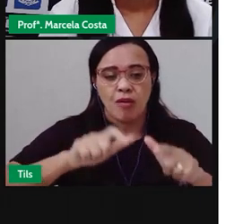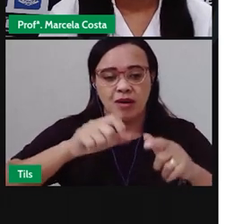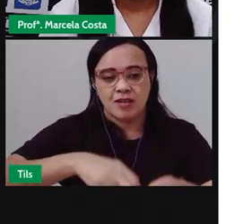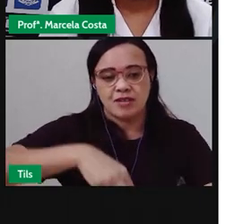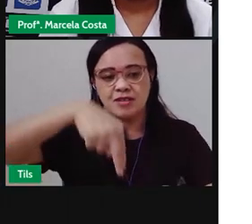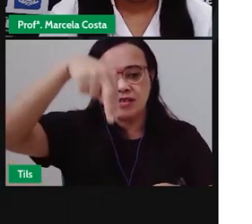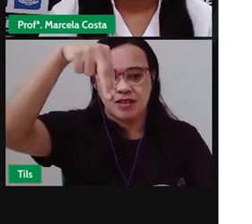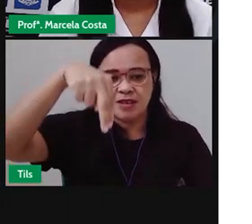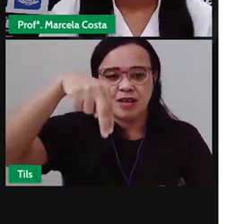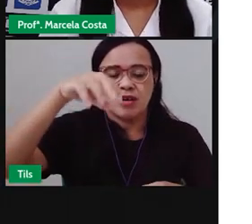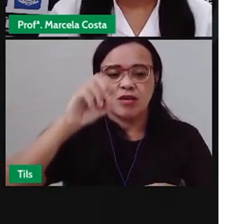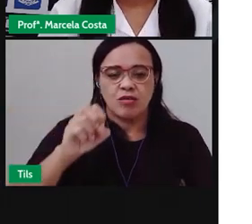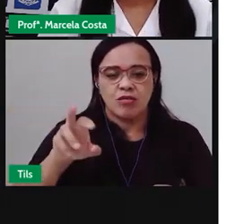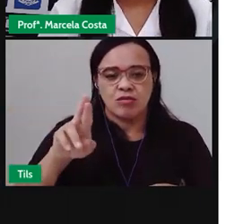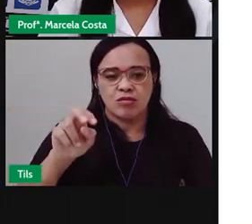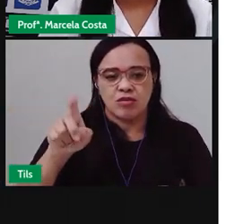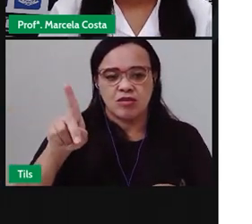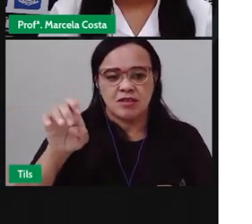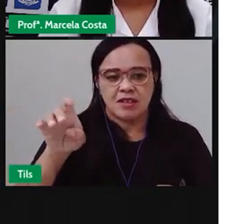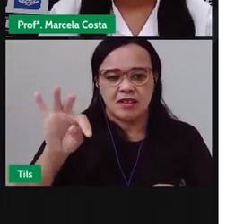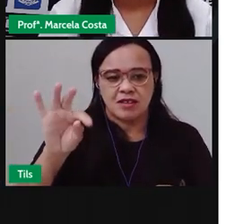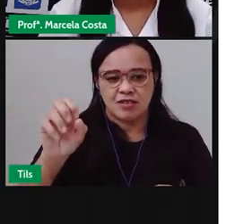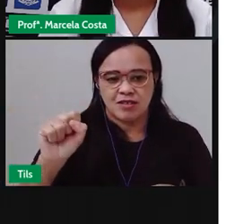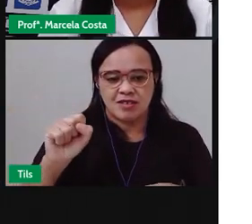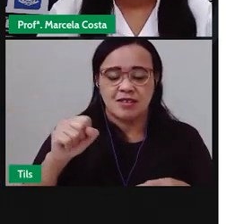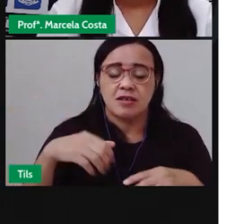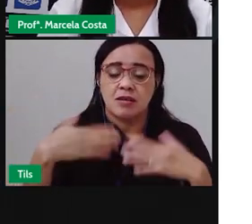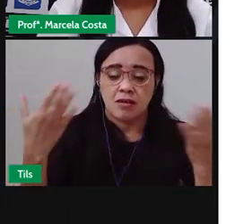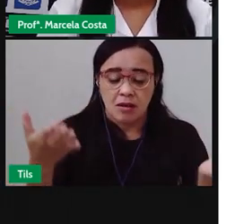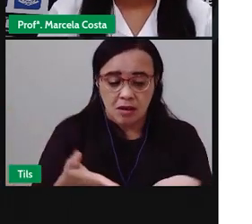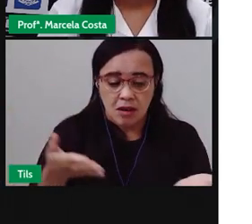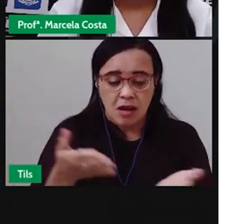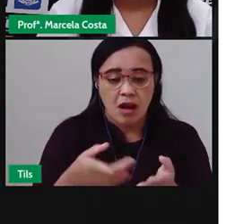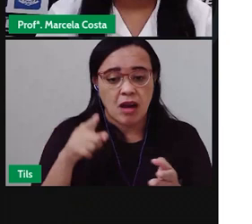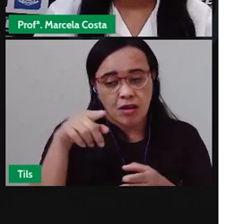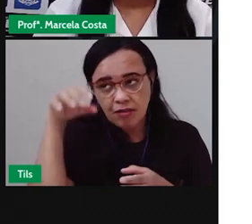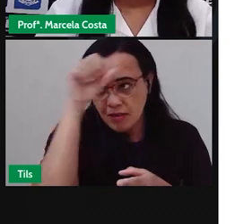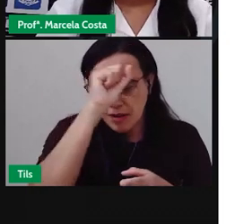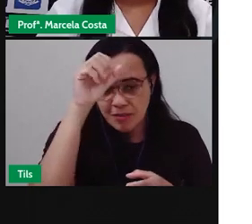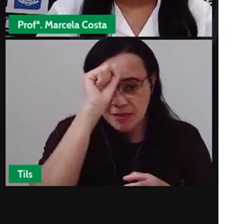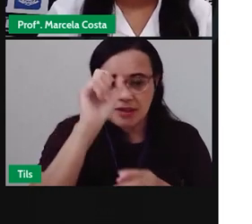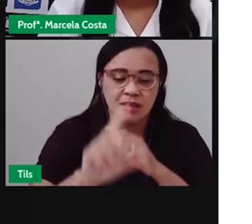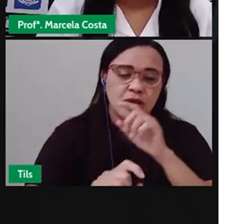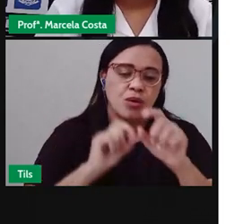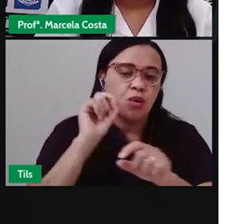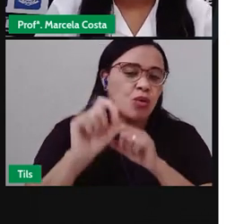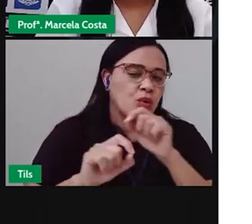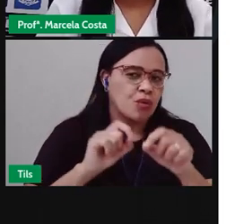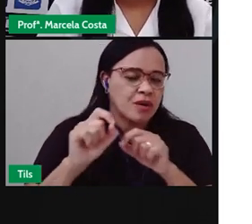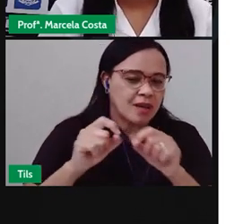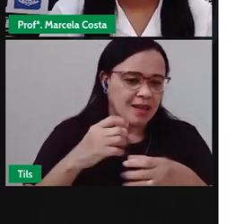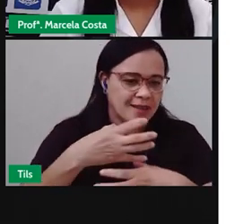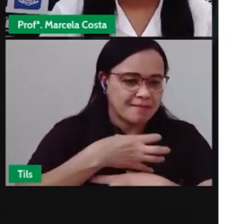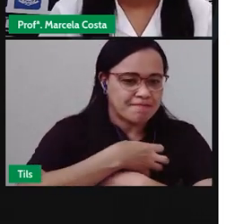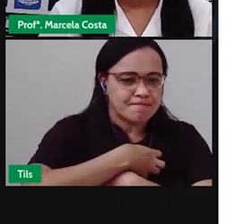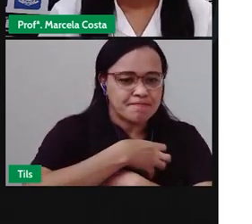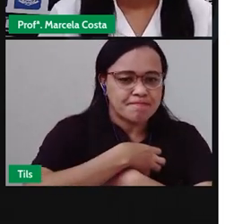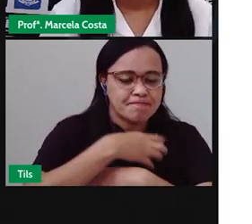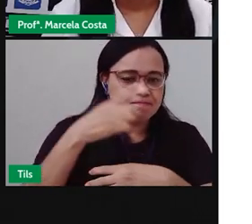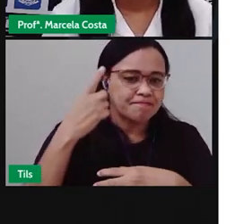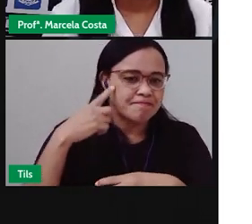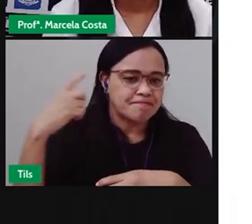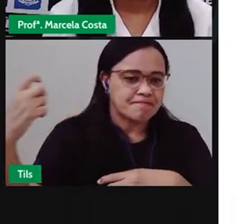Com essa aula, crianças, vocês vão aprender a reconhecer os sons representados